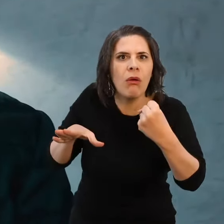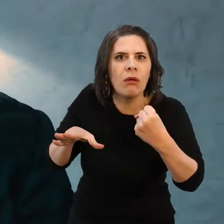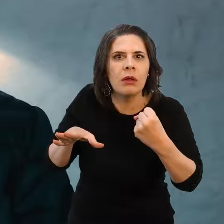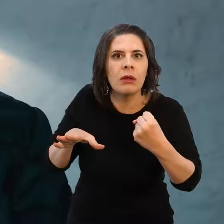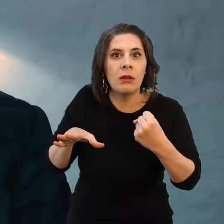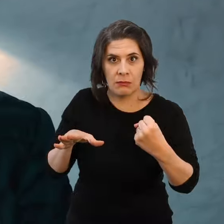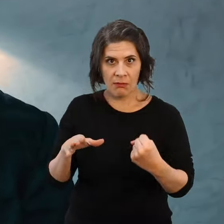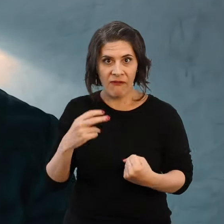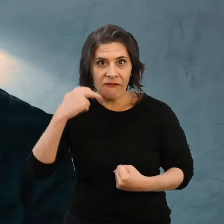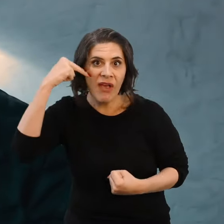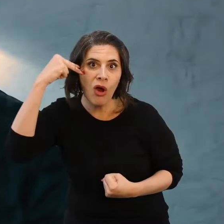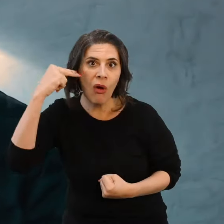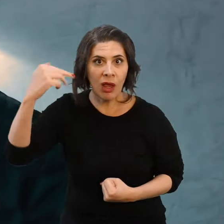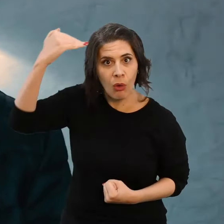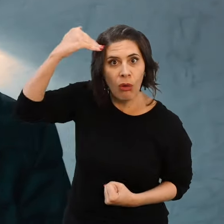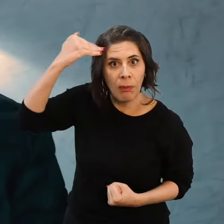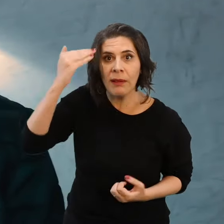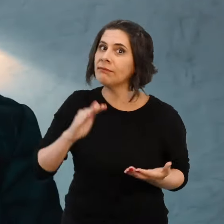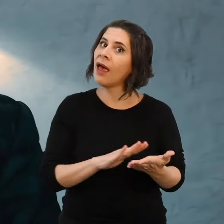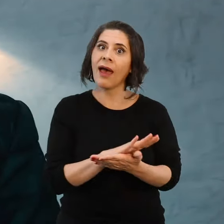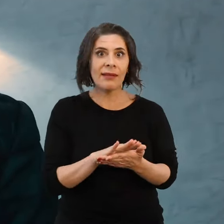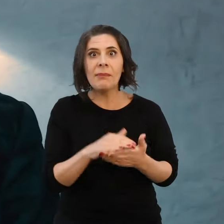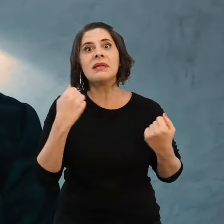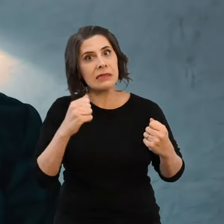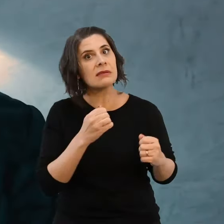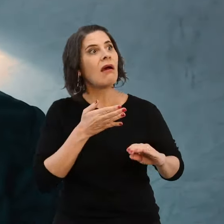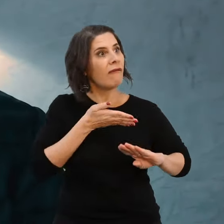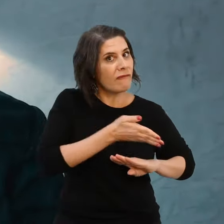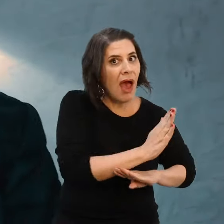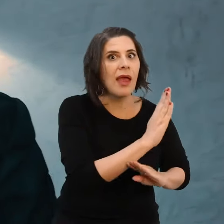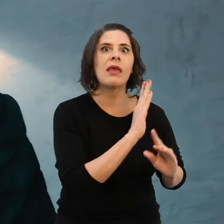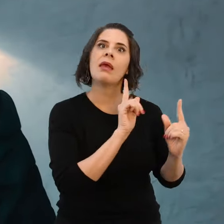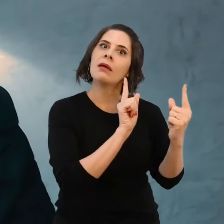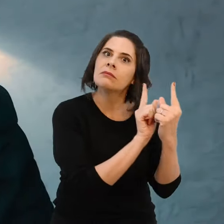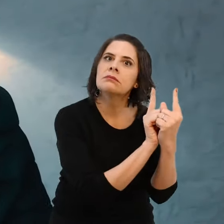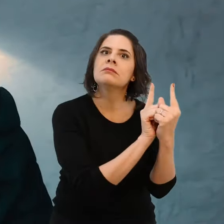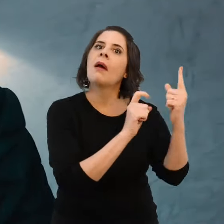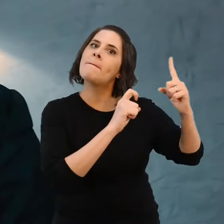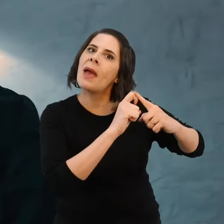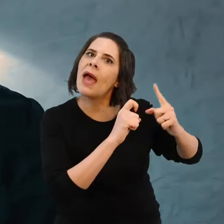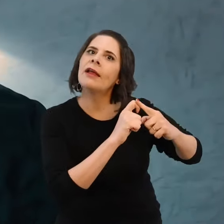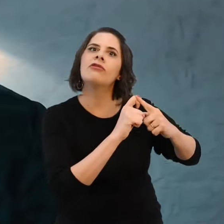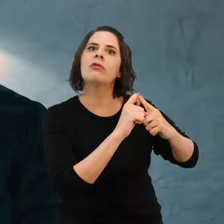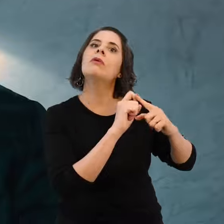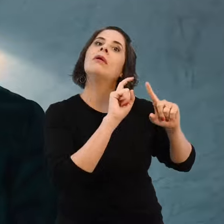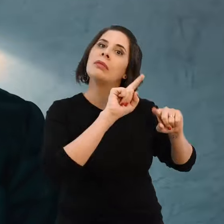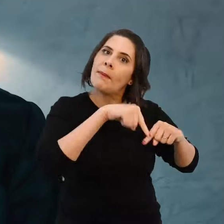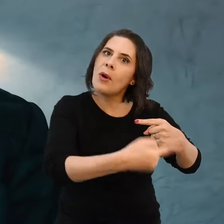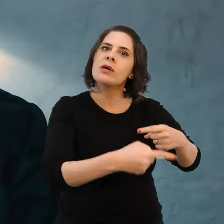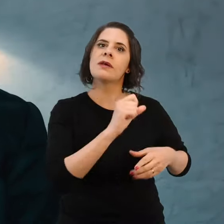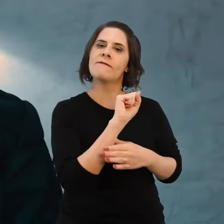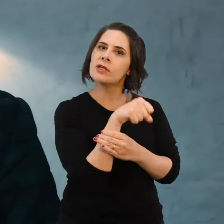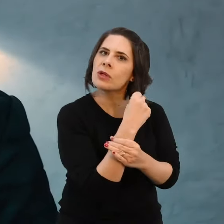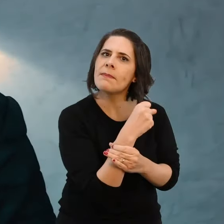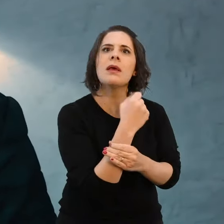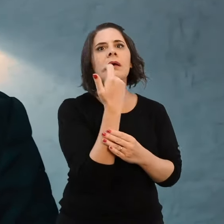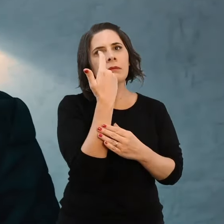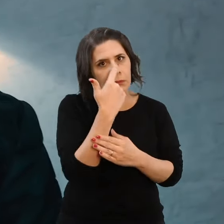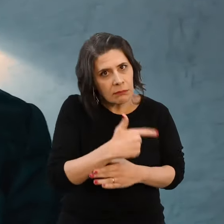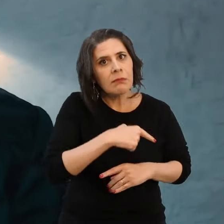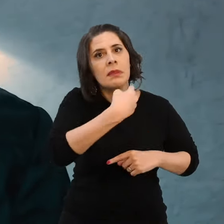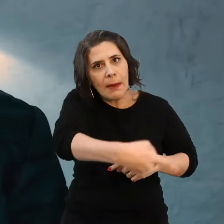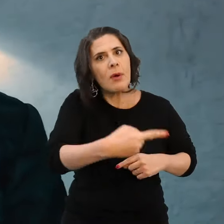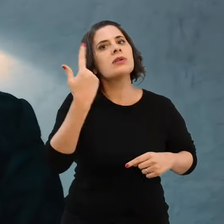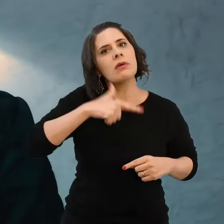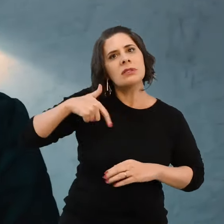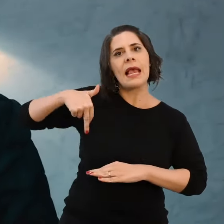engessar o pé e depois disso fazer fisioterapia para poder voltar a andar. Quem quebrou algumas questões internas, quem está lidando